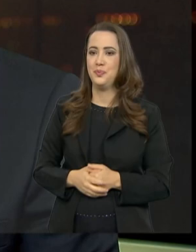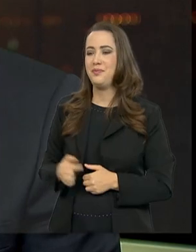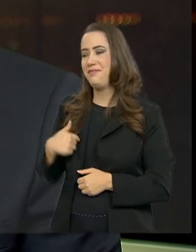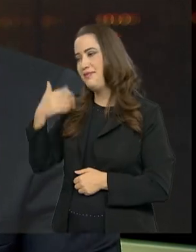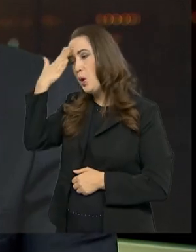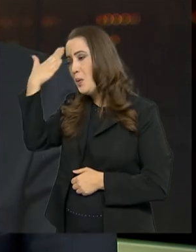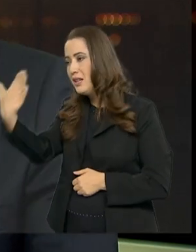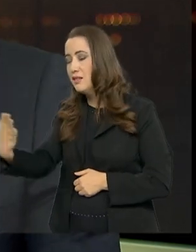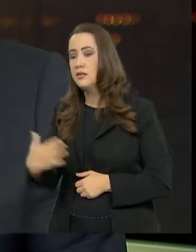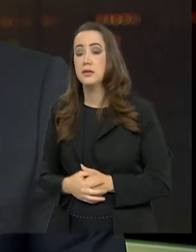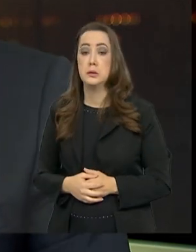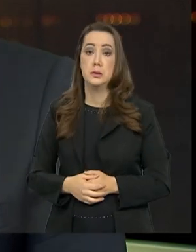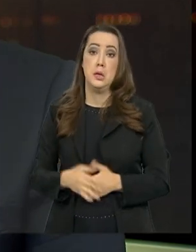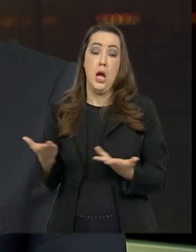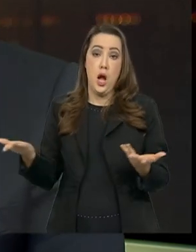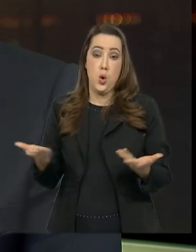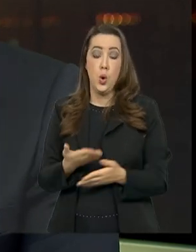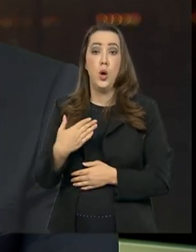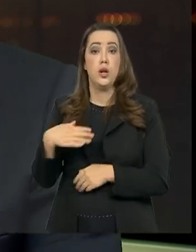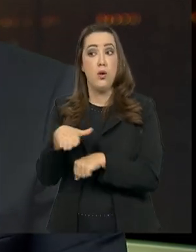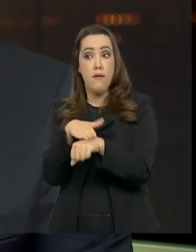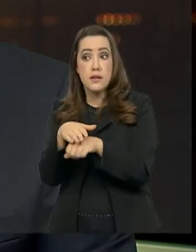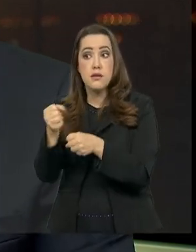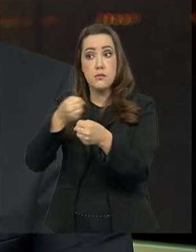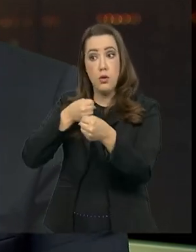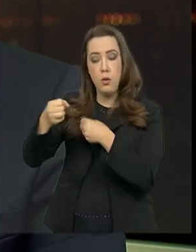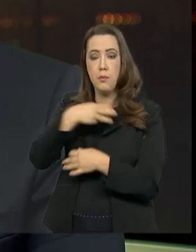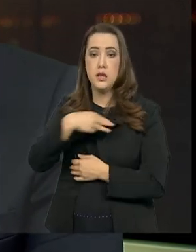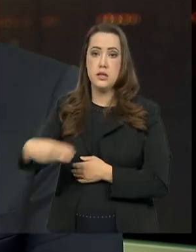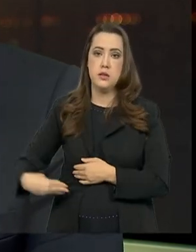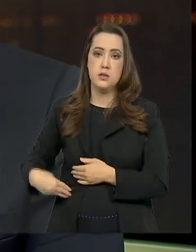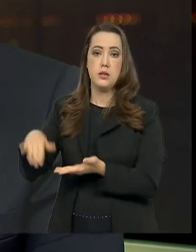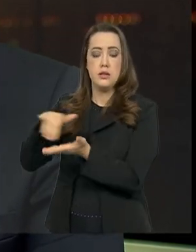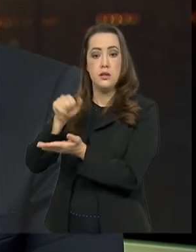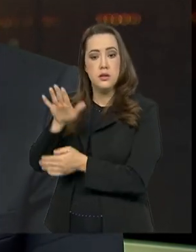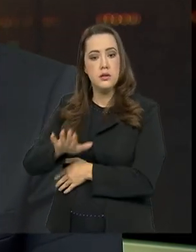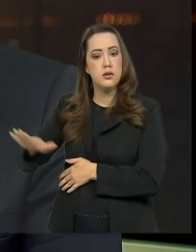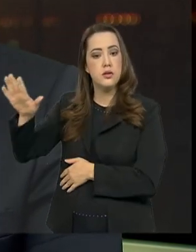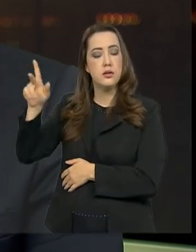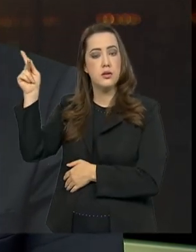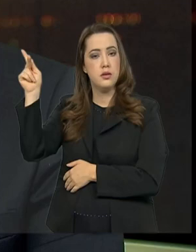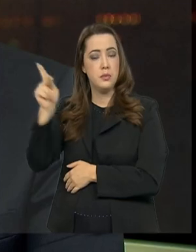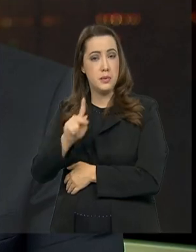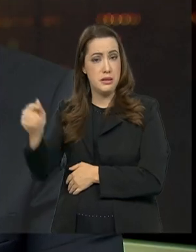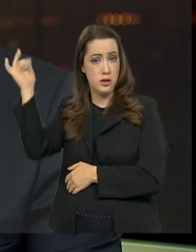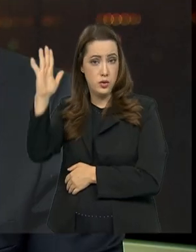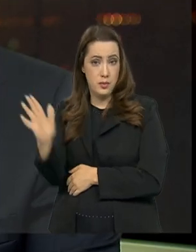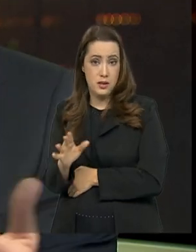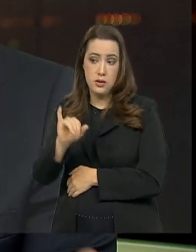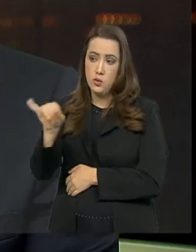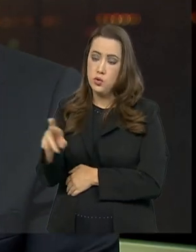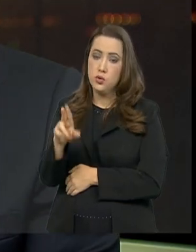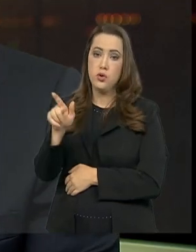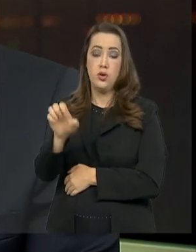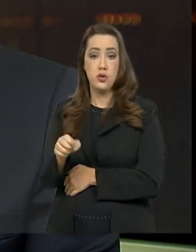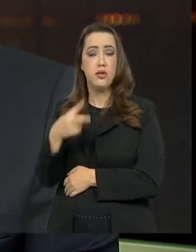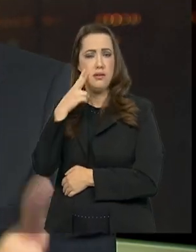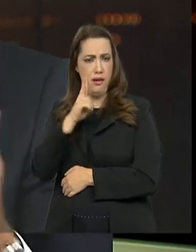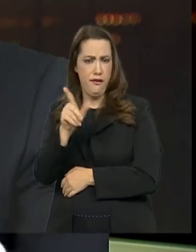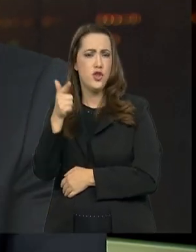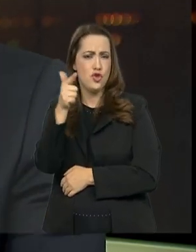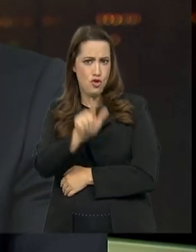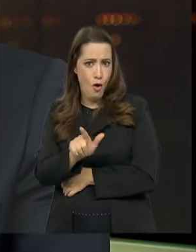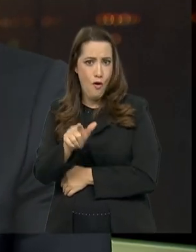Obrigado, ministro. Eu conversei com o ministro da Secretaria-Geral da Presidência da República, Jorge Oliveira. Se você quiser